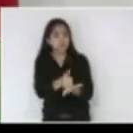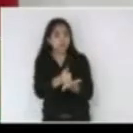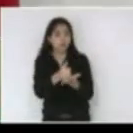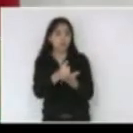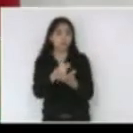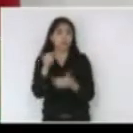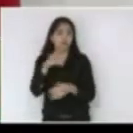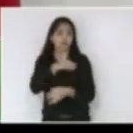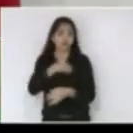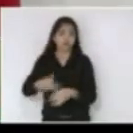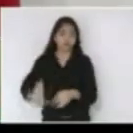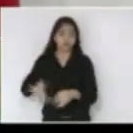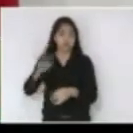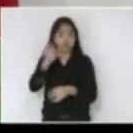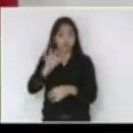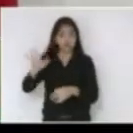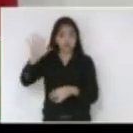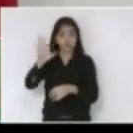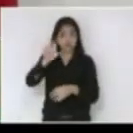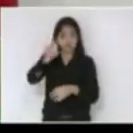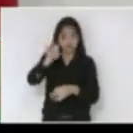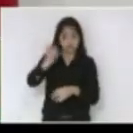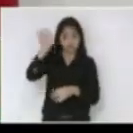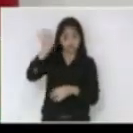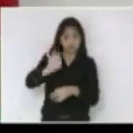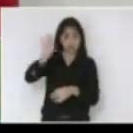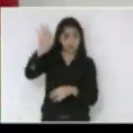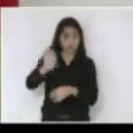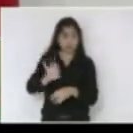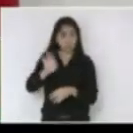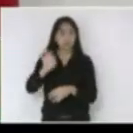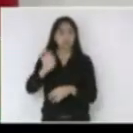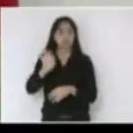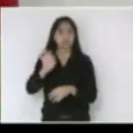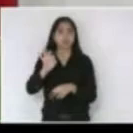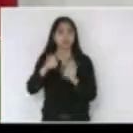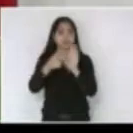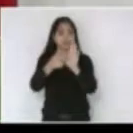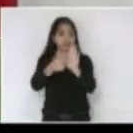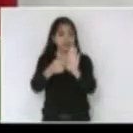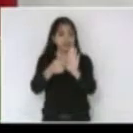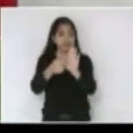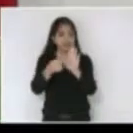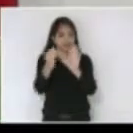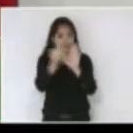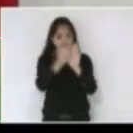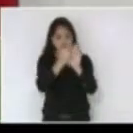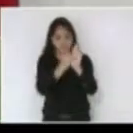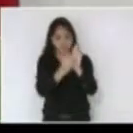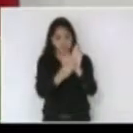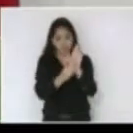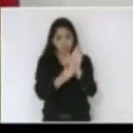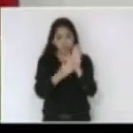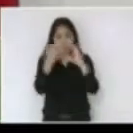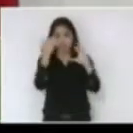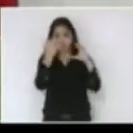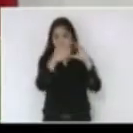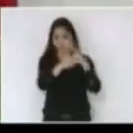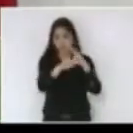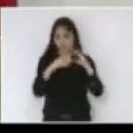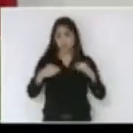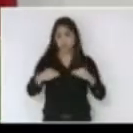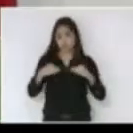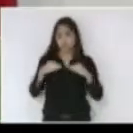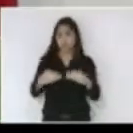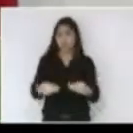governo federal 50% essa é a nossa conta que está contida nessa carta que enviamos ao ministério da agricultura